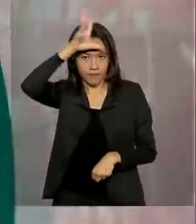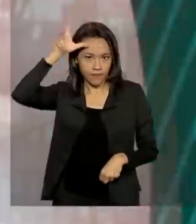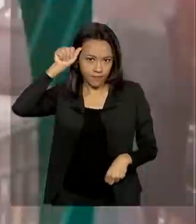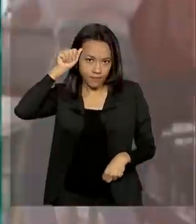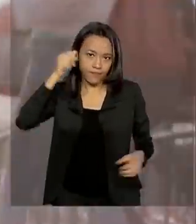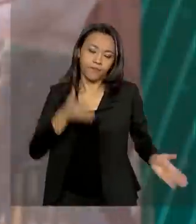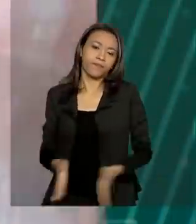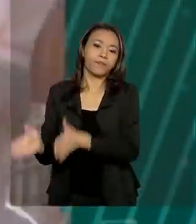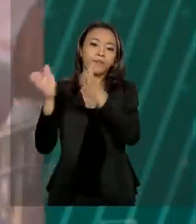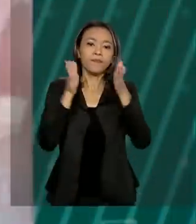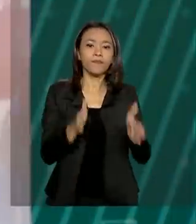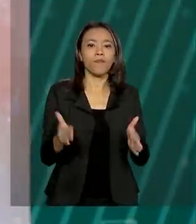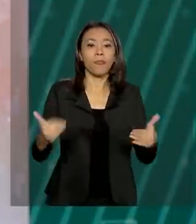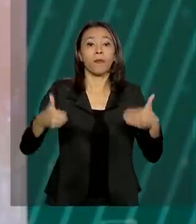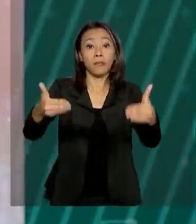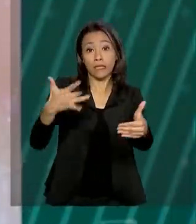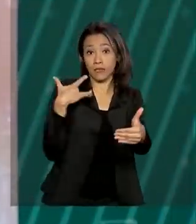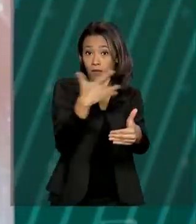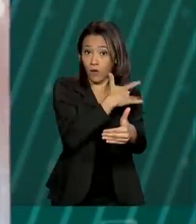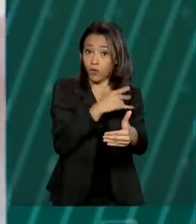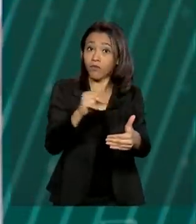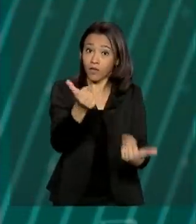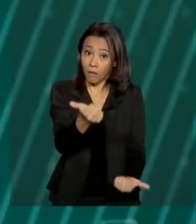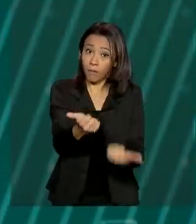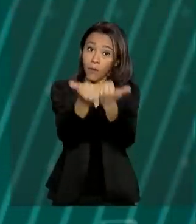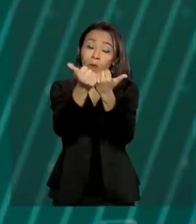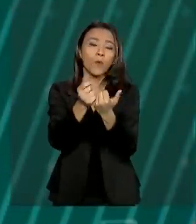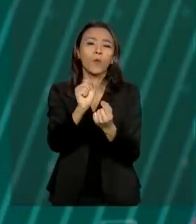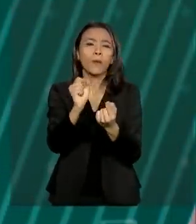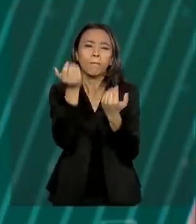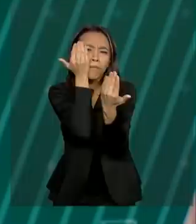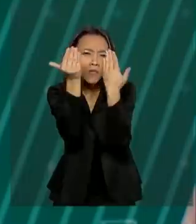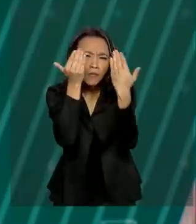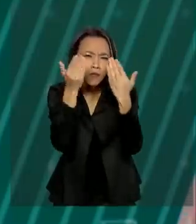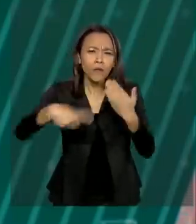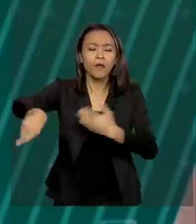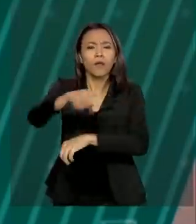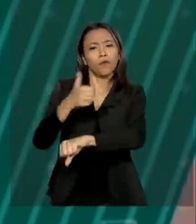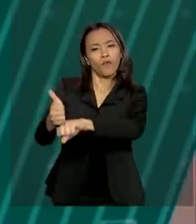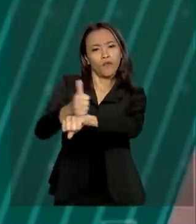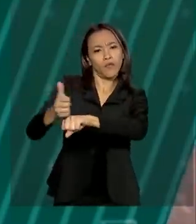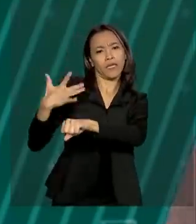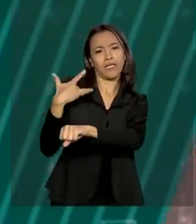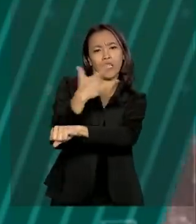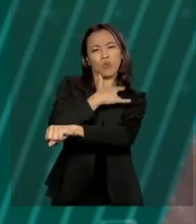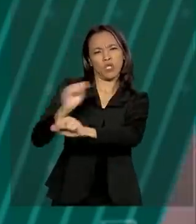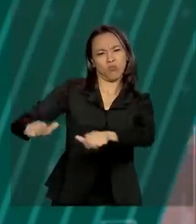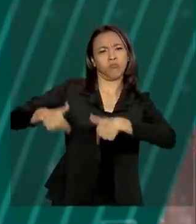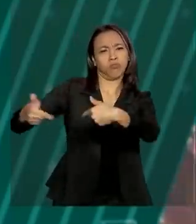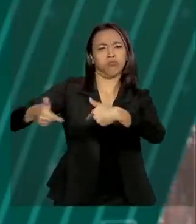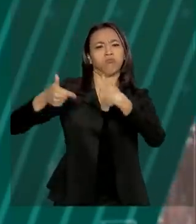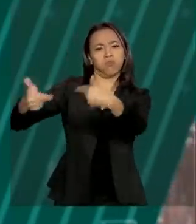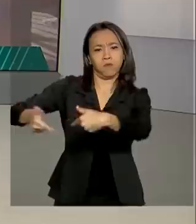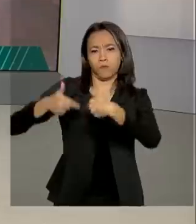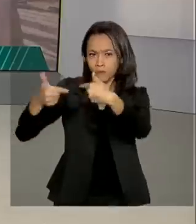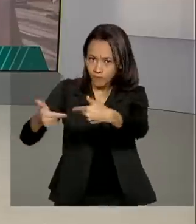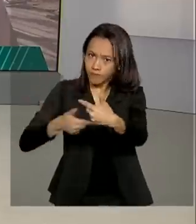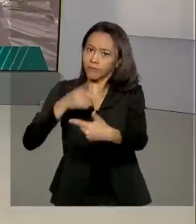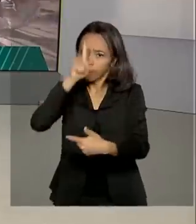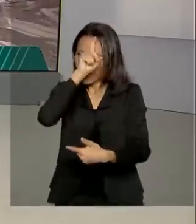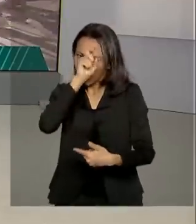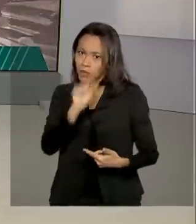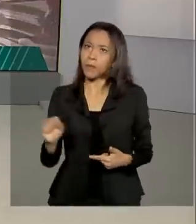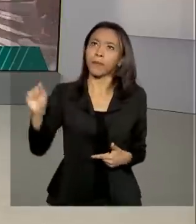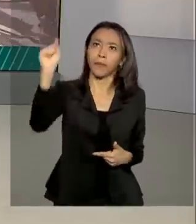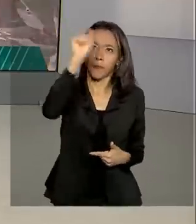E o Ministério da Saúde vai dar apoio psicológico aos profissionais de saúde que estão na linha de frente do coronavírus. Vamos